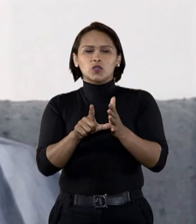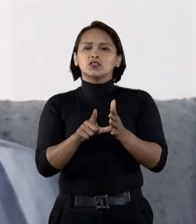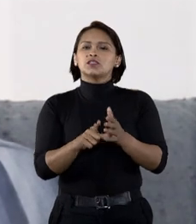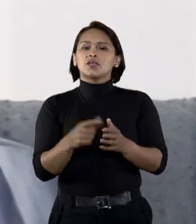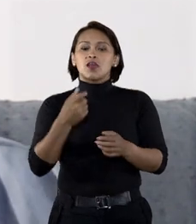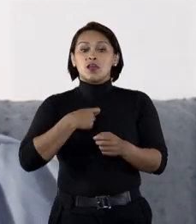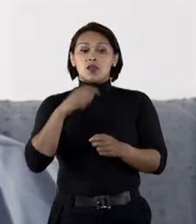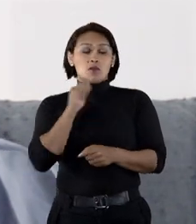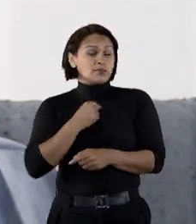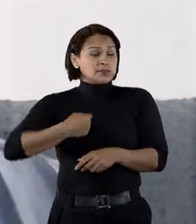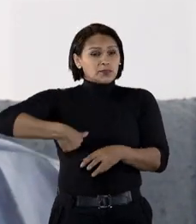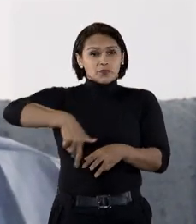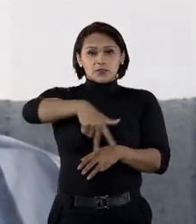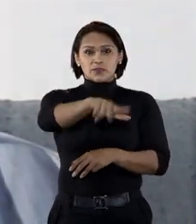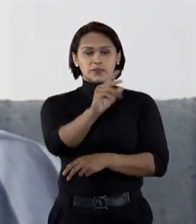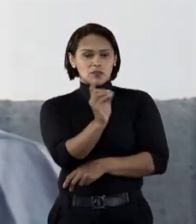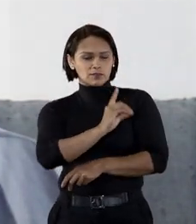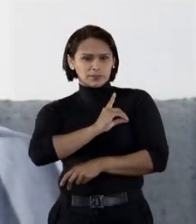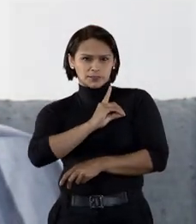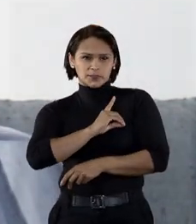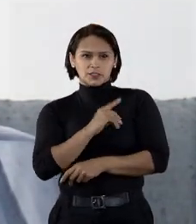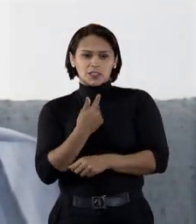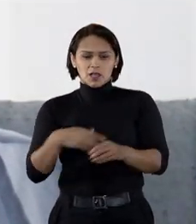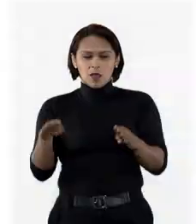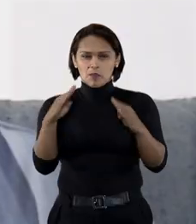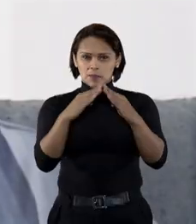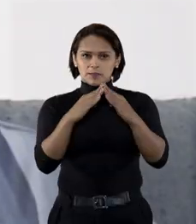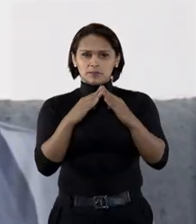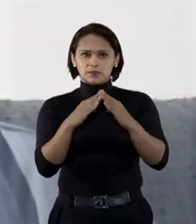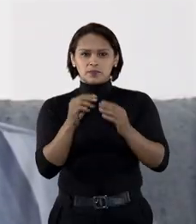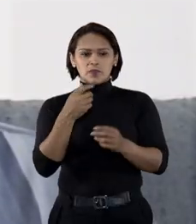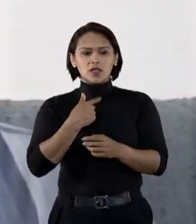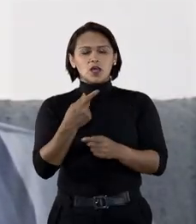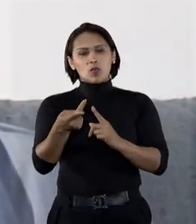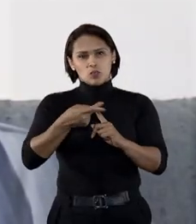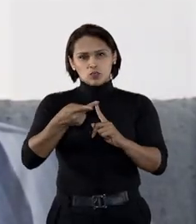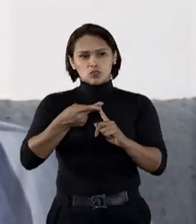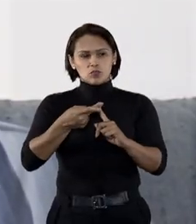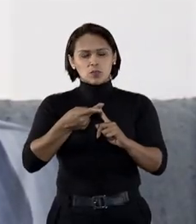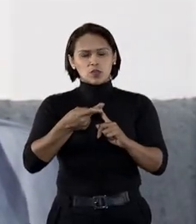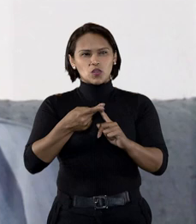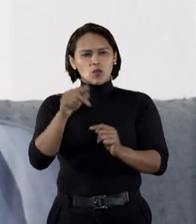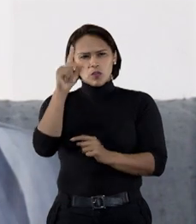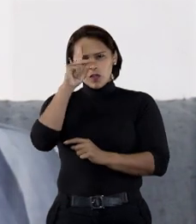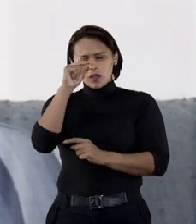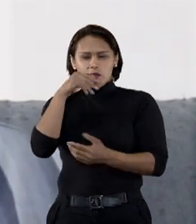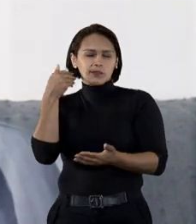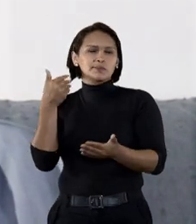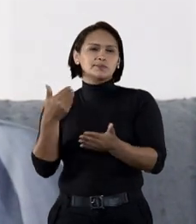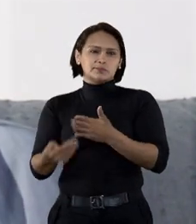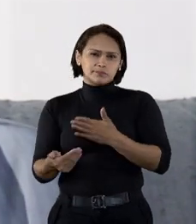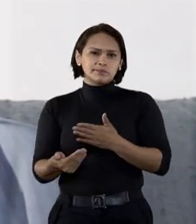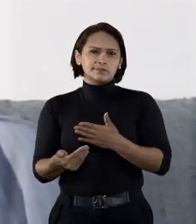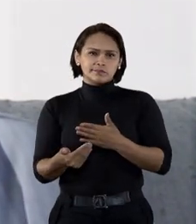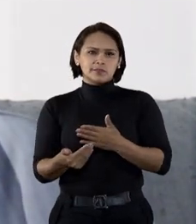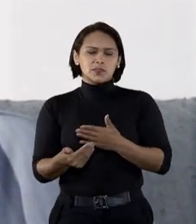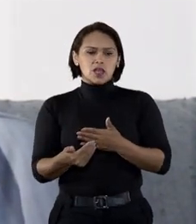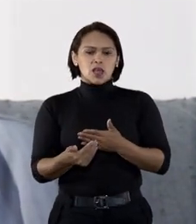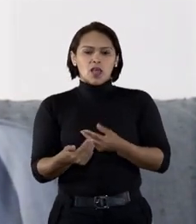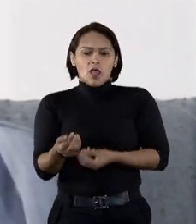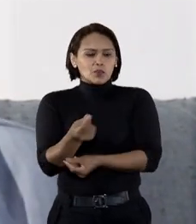do anúncio e procurei uma delegacia de polícia perto da minha casa. Como consumidor, fica a lição. Fica o prejuízo,